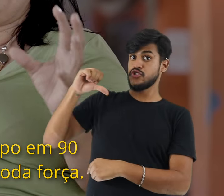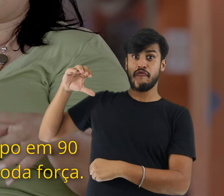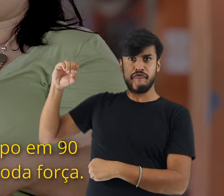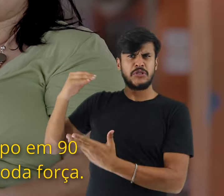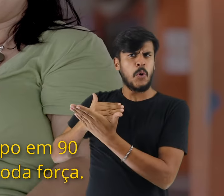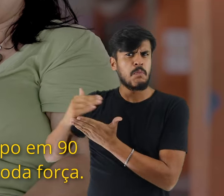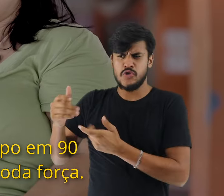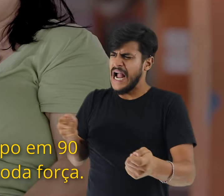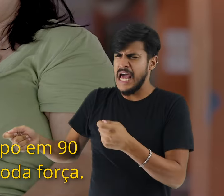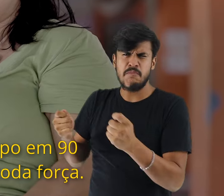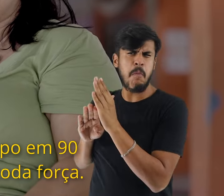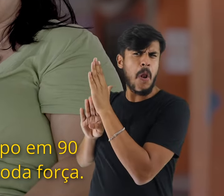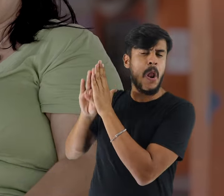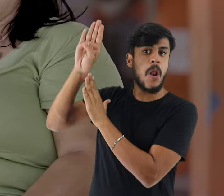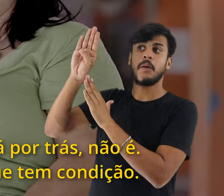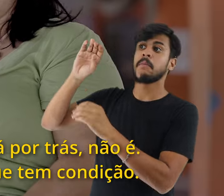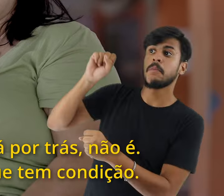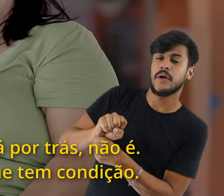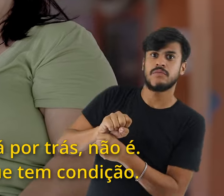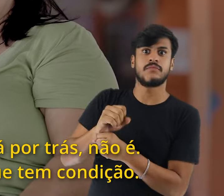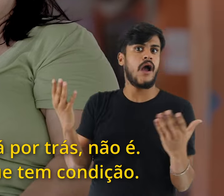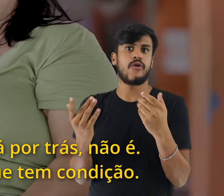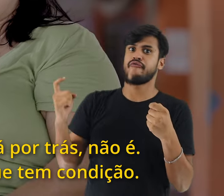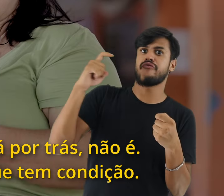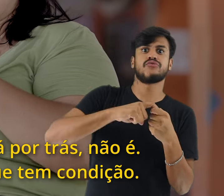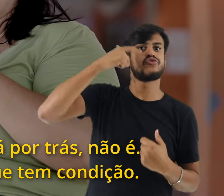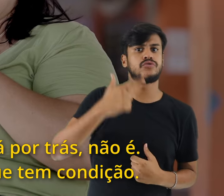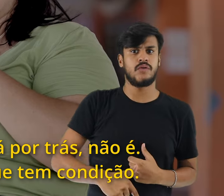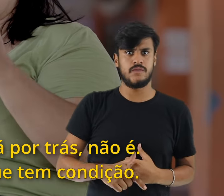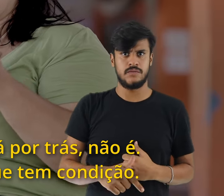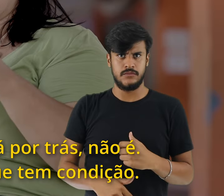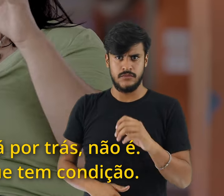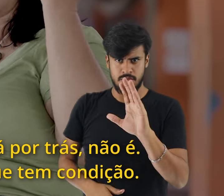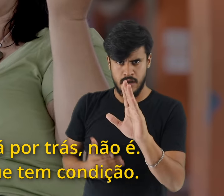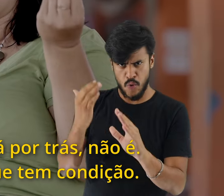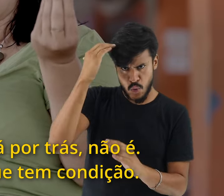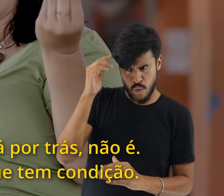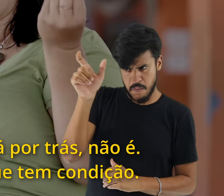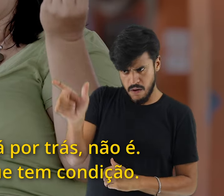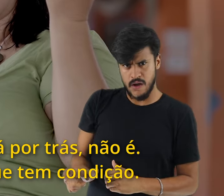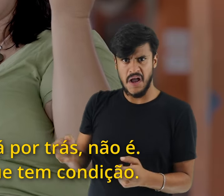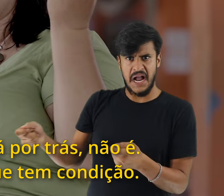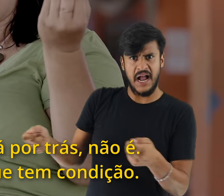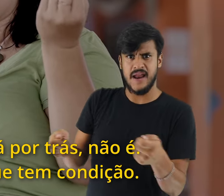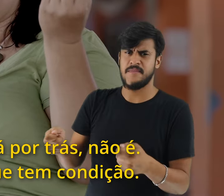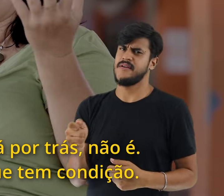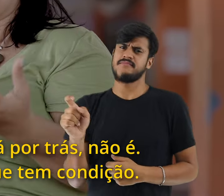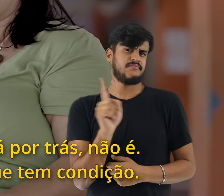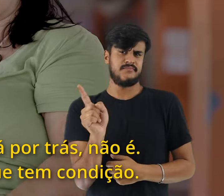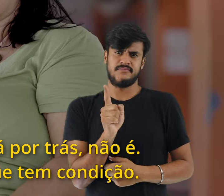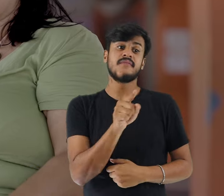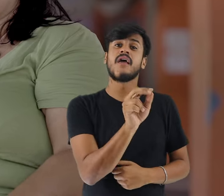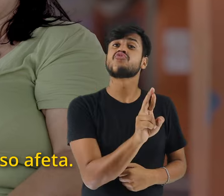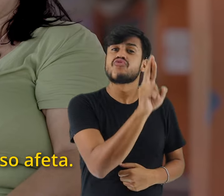90 e voltou de novo com toda a força. E não é o garimpeiro que está por trás, não é, é o poder, é o empresário que